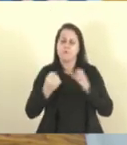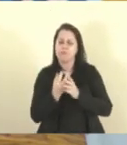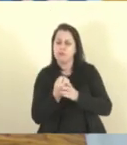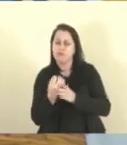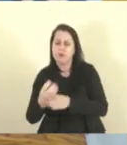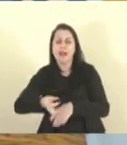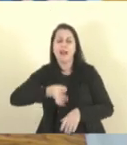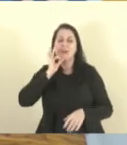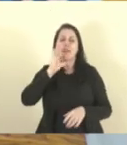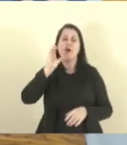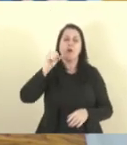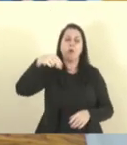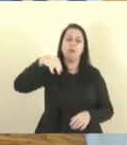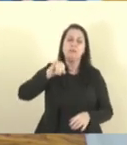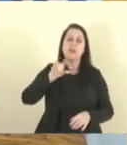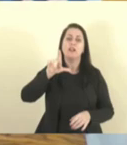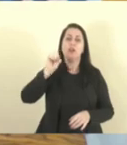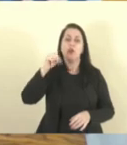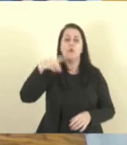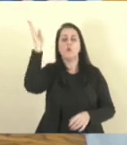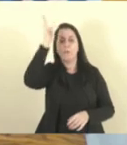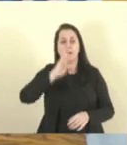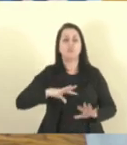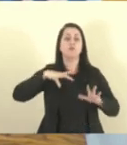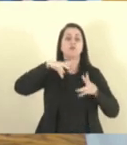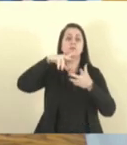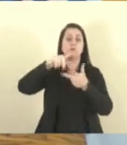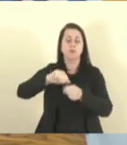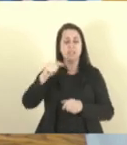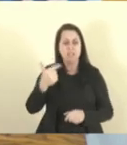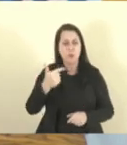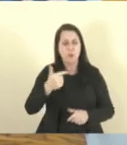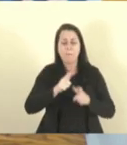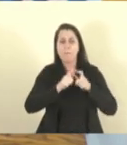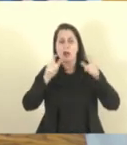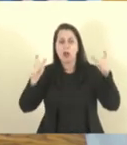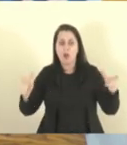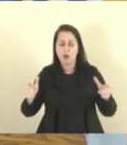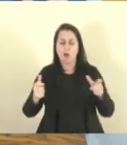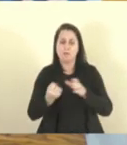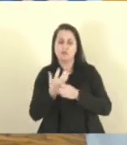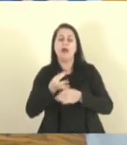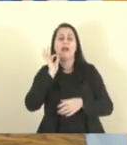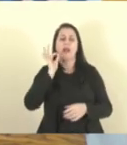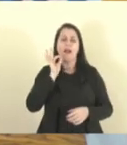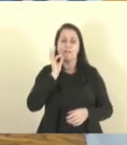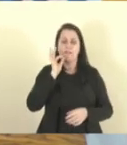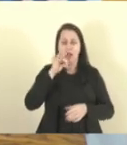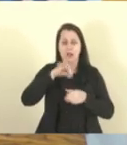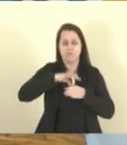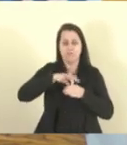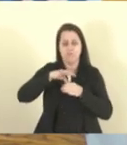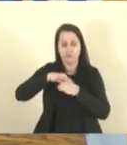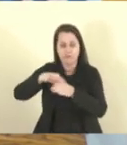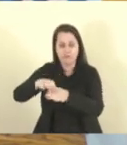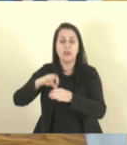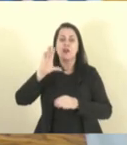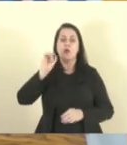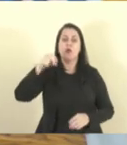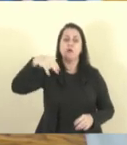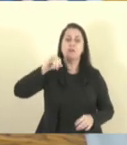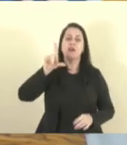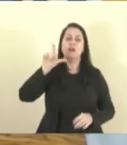Brasil e do mundo e é o segundo maior produtor de cafés. Tanto Conilon